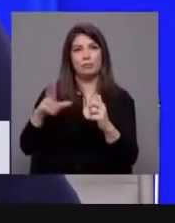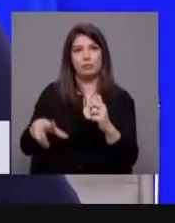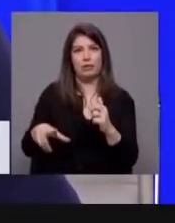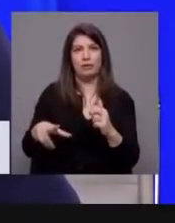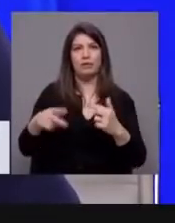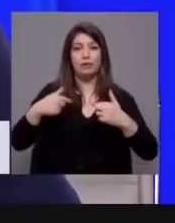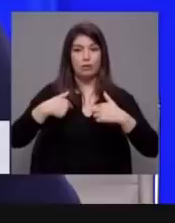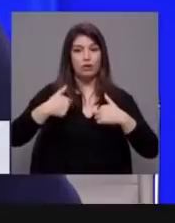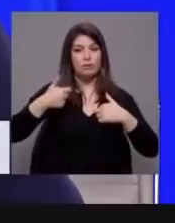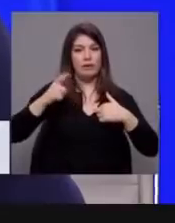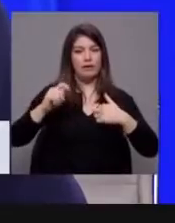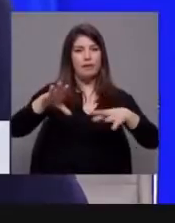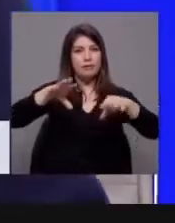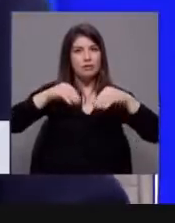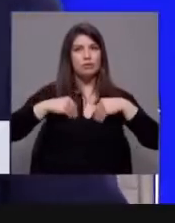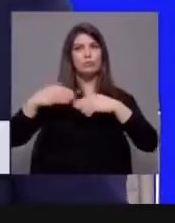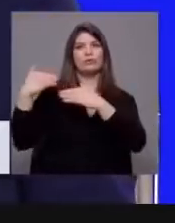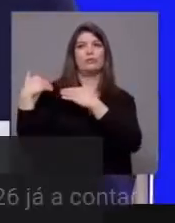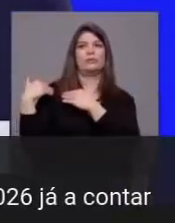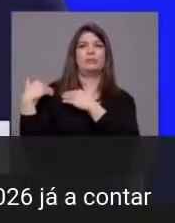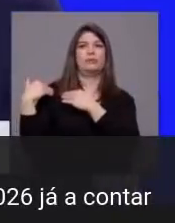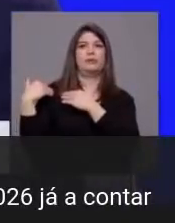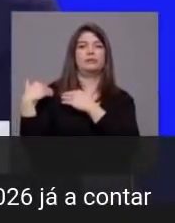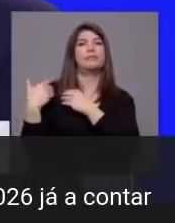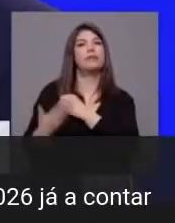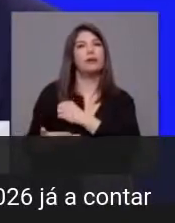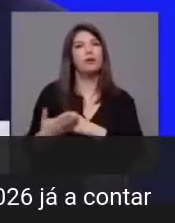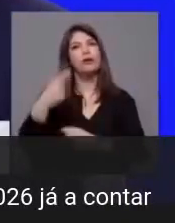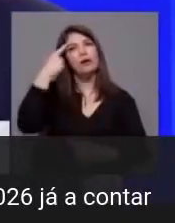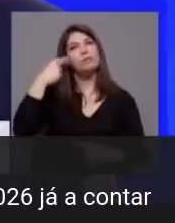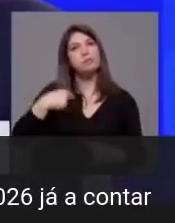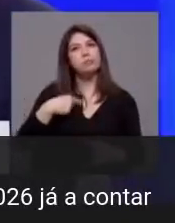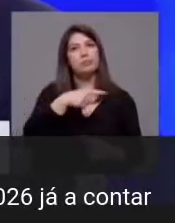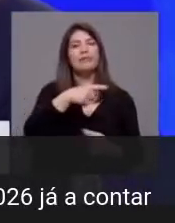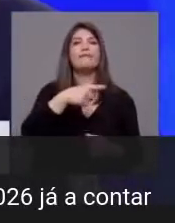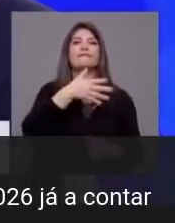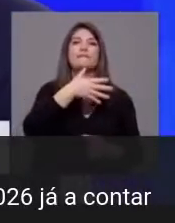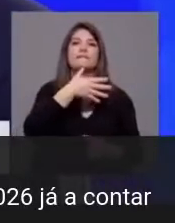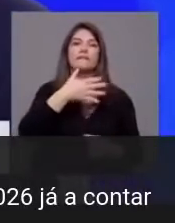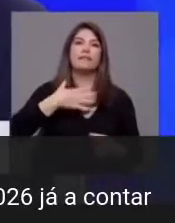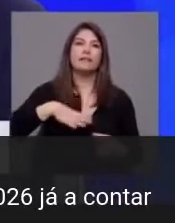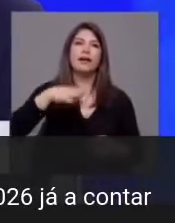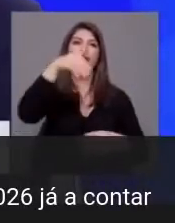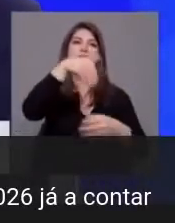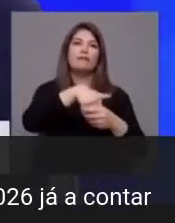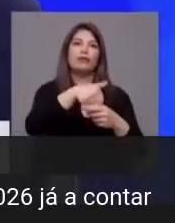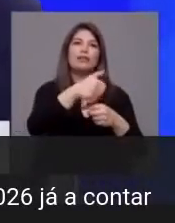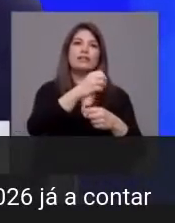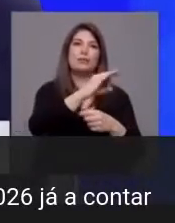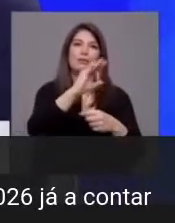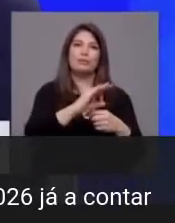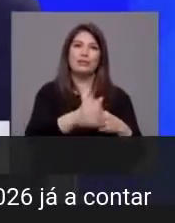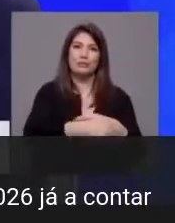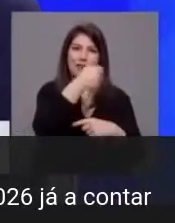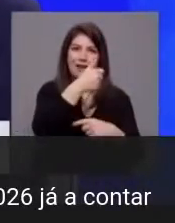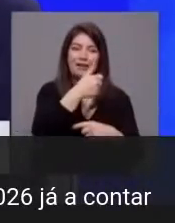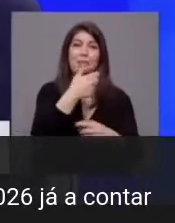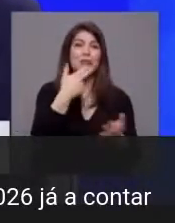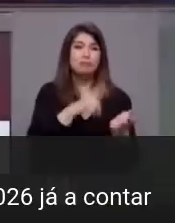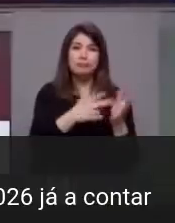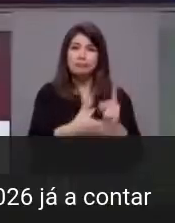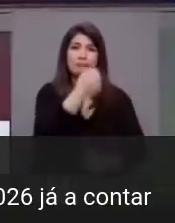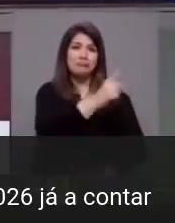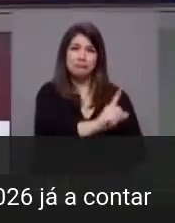nossa responsabilidade. Agora bem sei que vem exigir a maioria absoluta, mas não a vai ter. E nós precisamos,